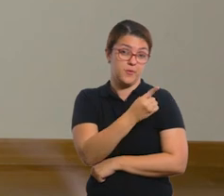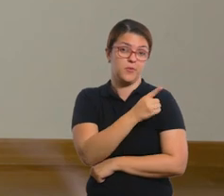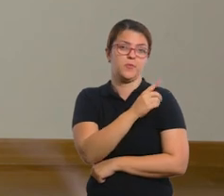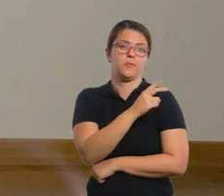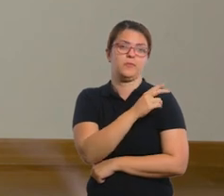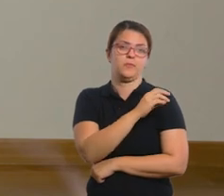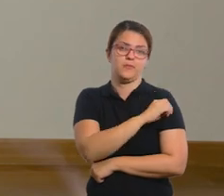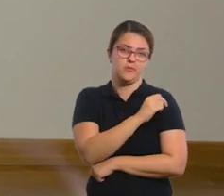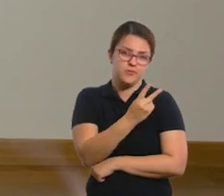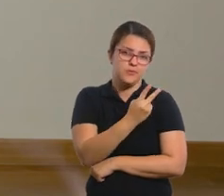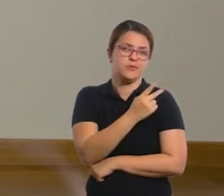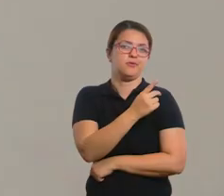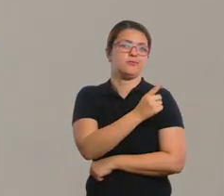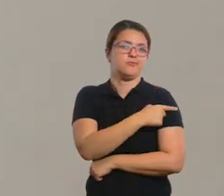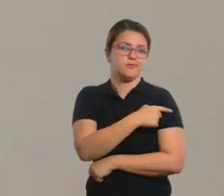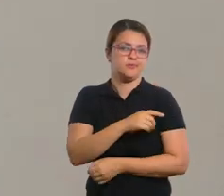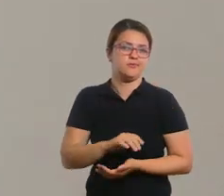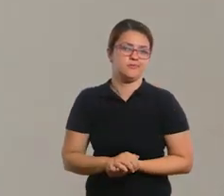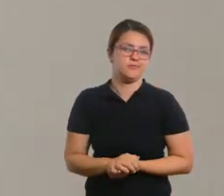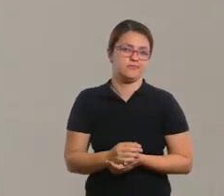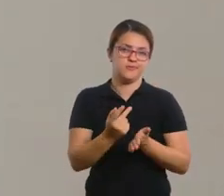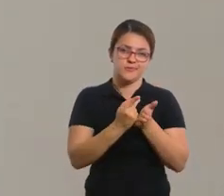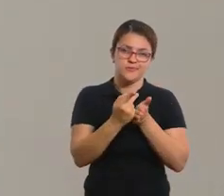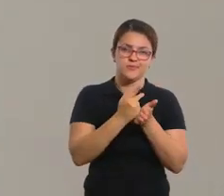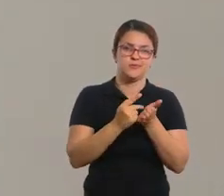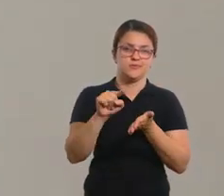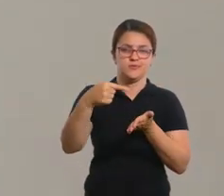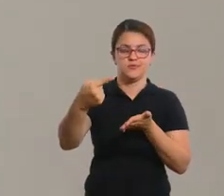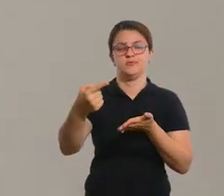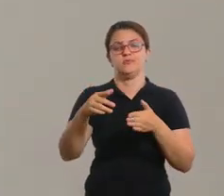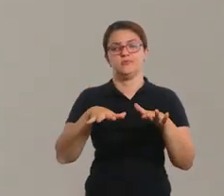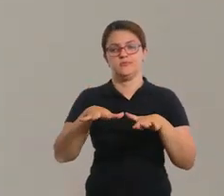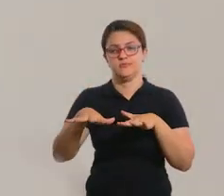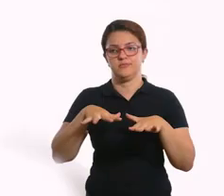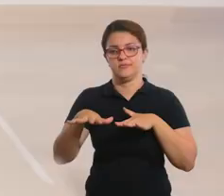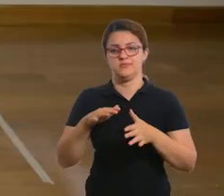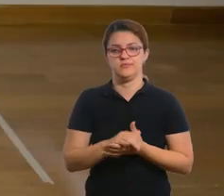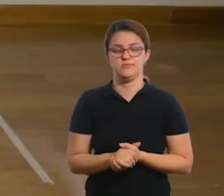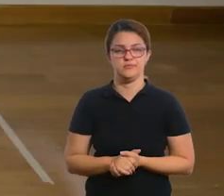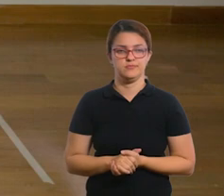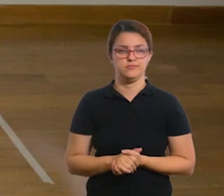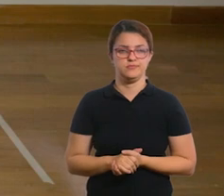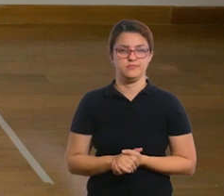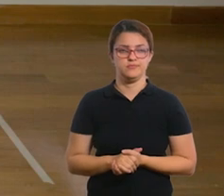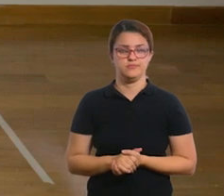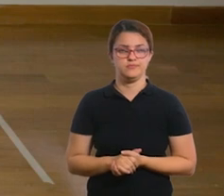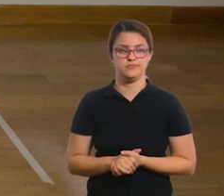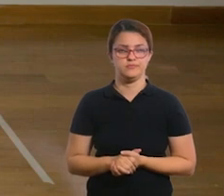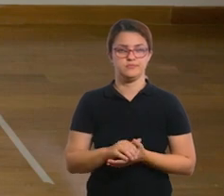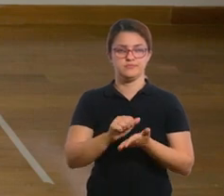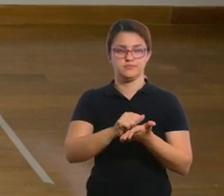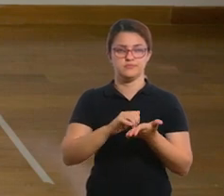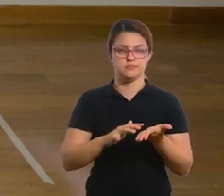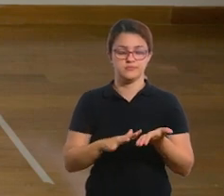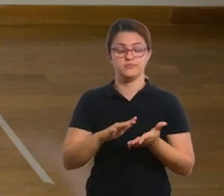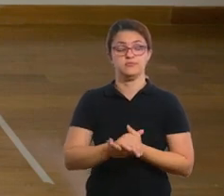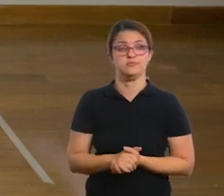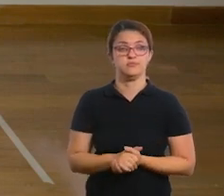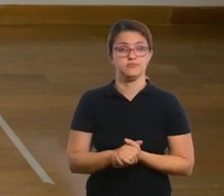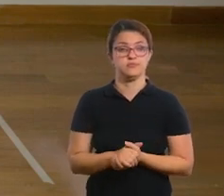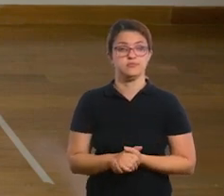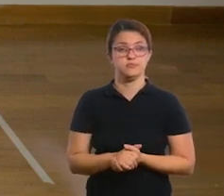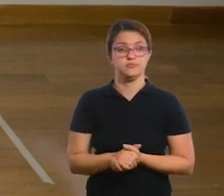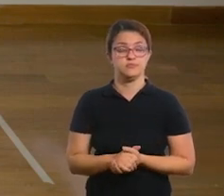bem, de repente, ela fazer os desenhos dos próximos golpes, tá? Bom, essa variação dessa atividade,